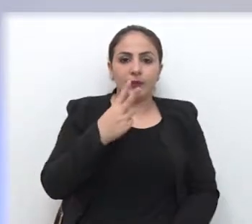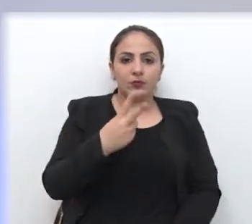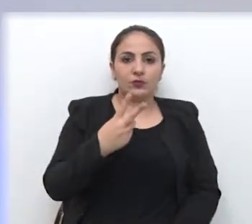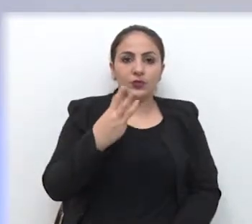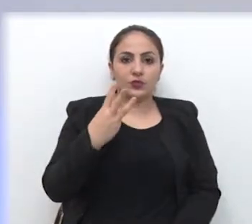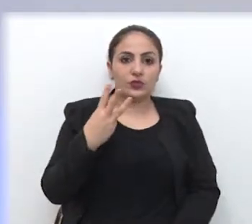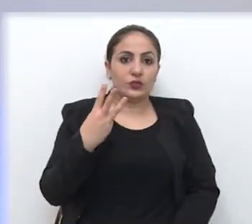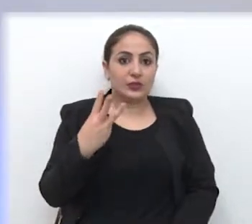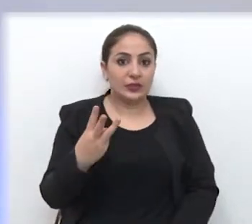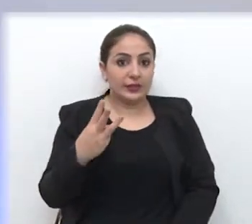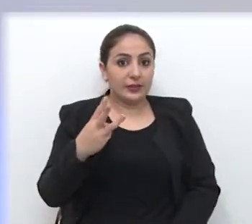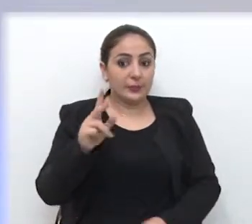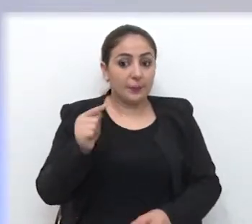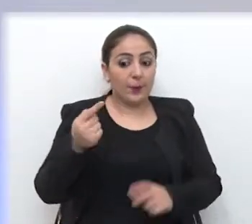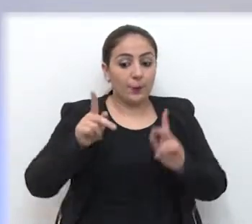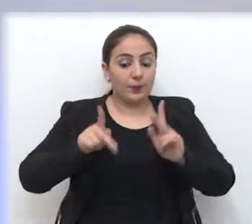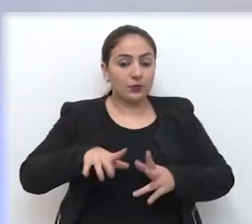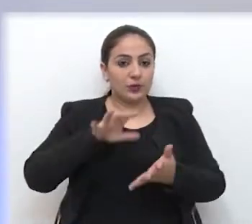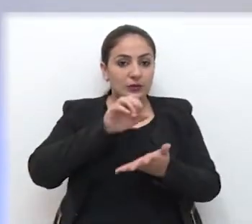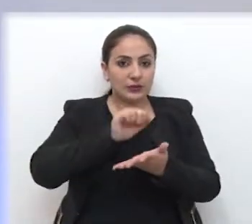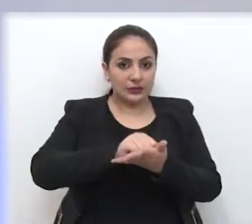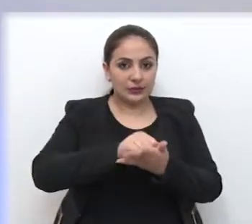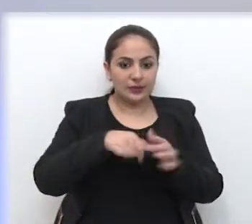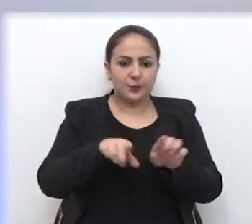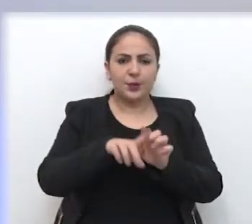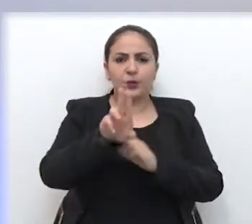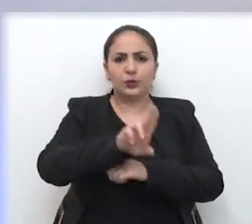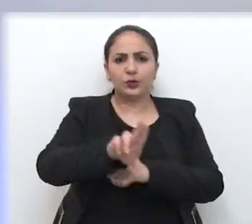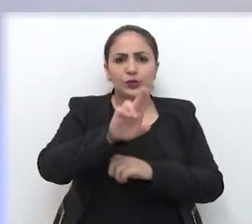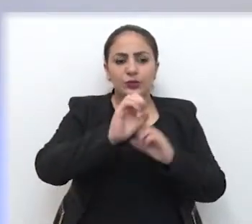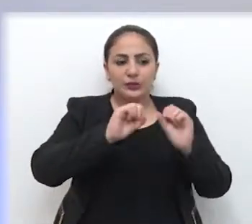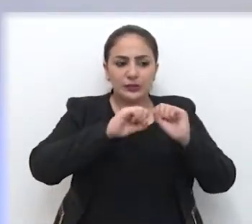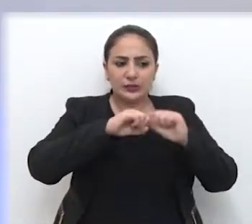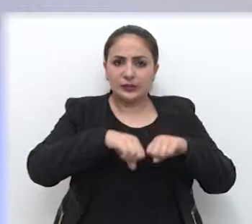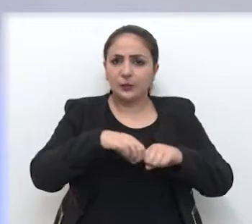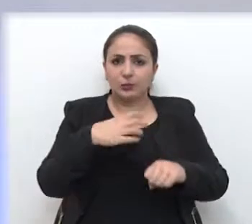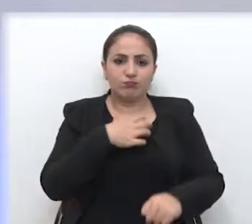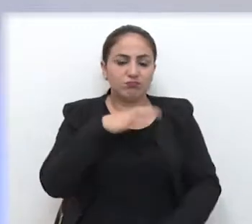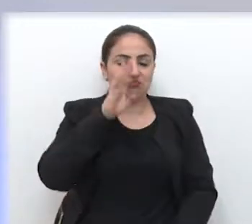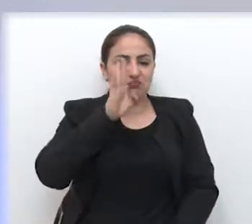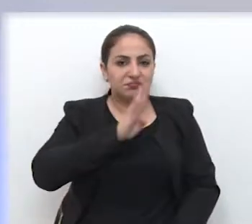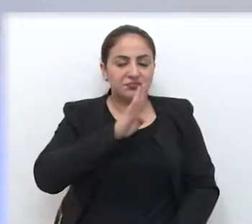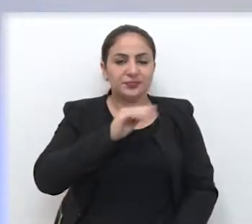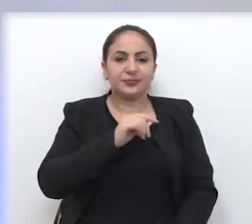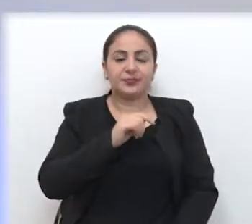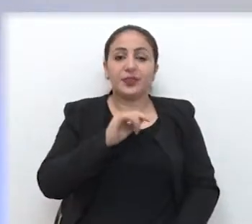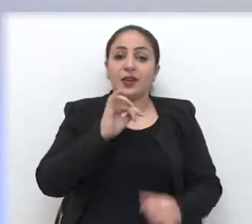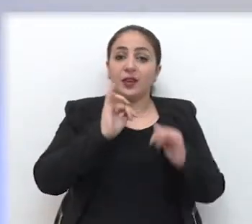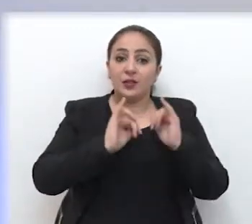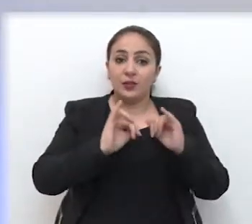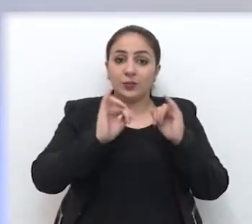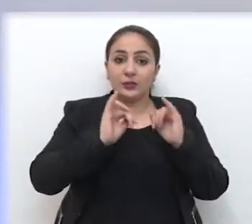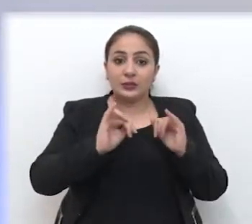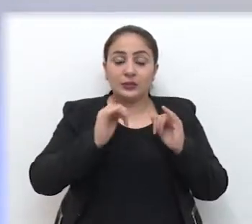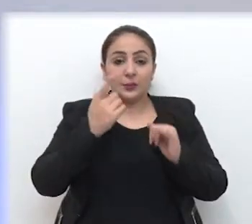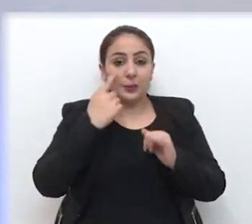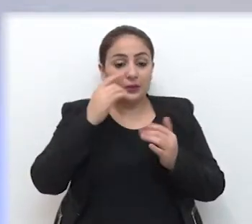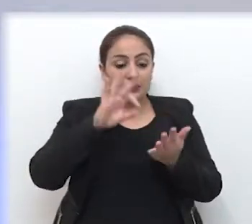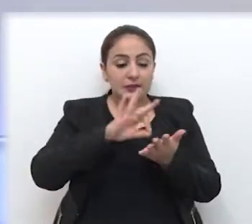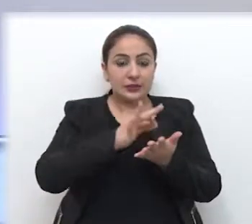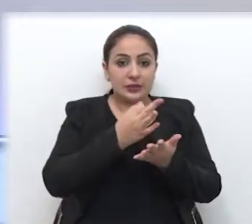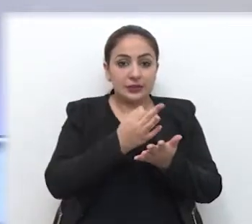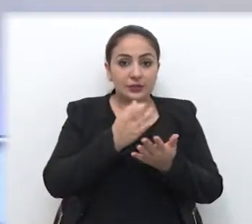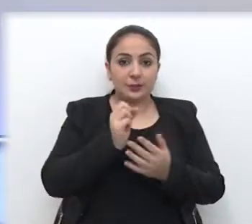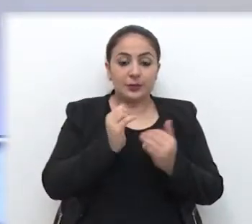23 mil pessoas estão cadastradas e utilizam o sistema de forma gratuita. Informações para se